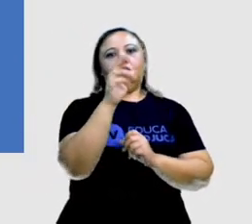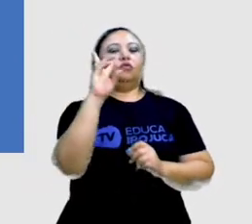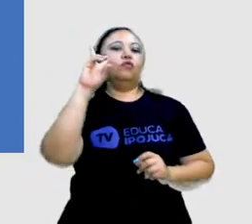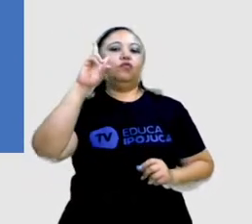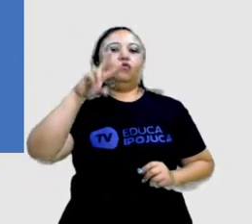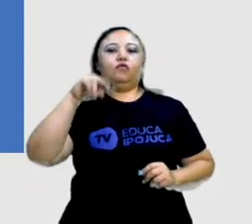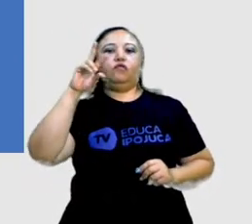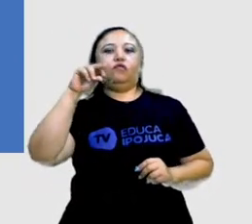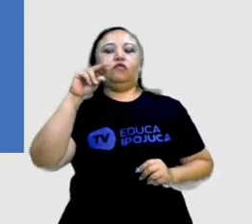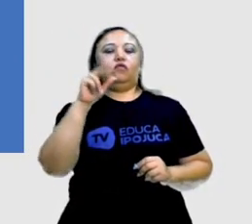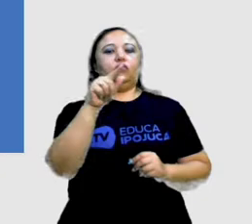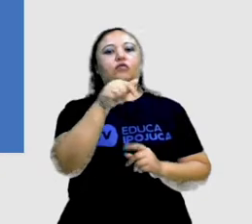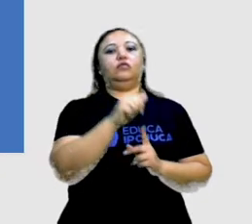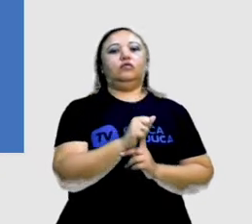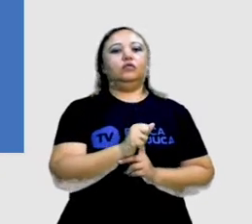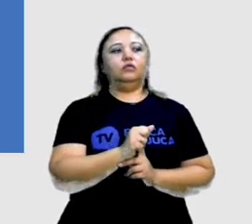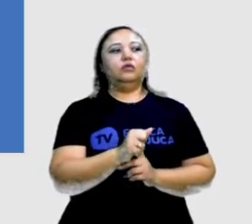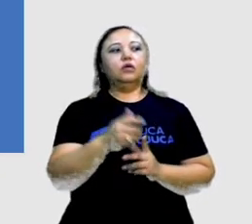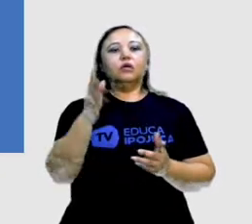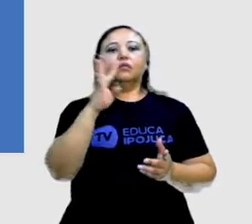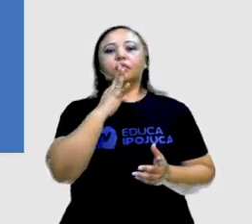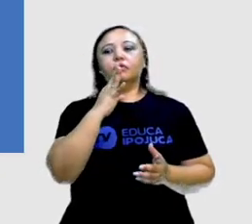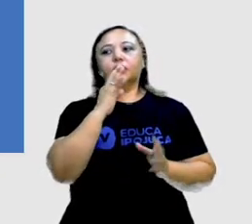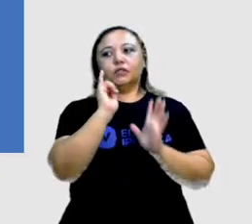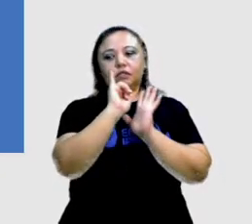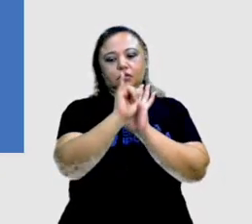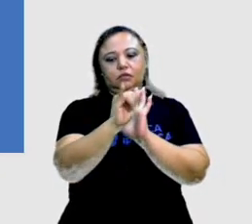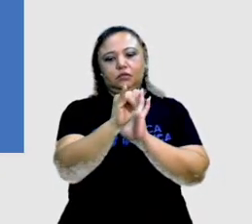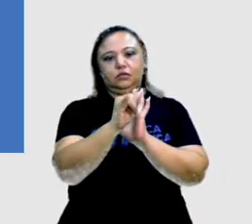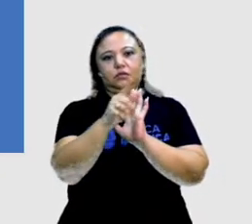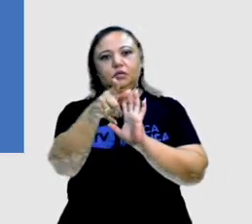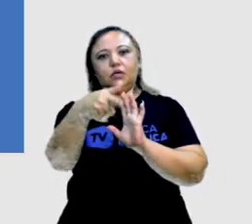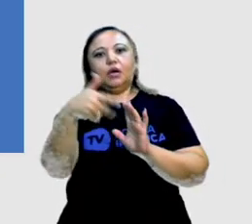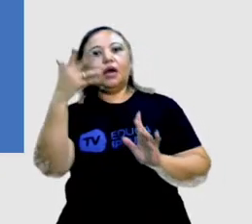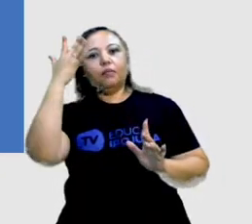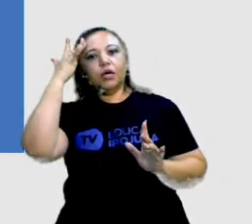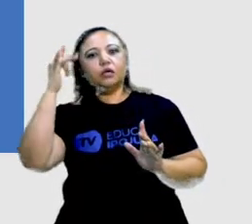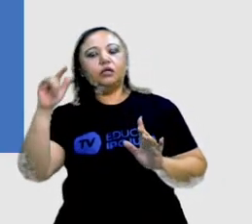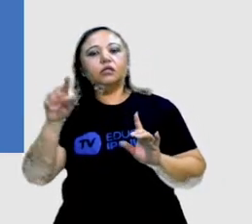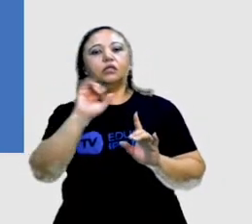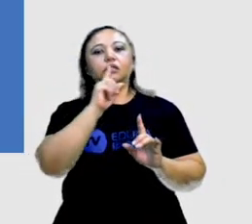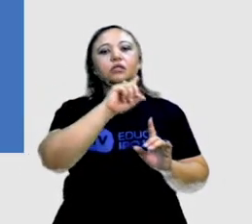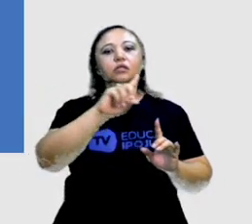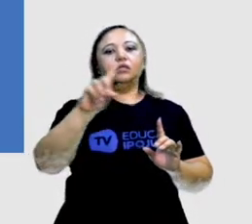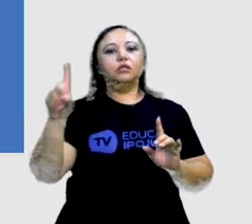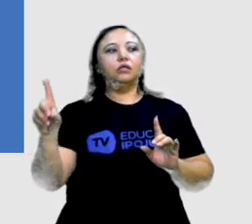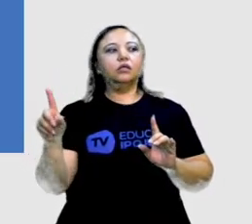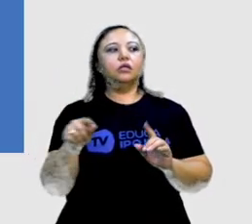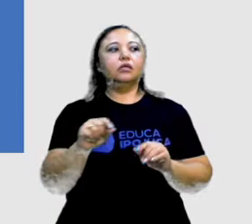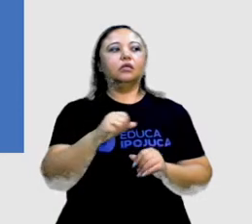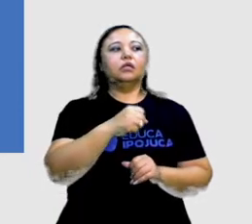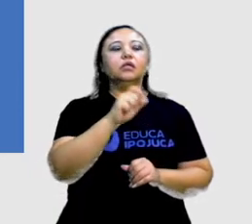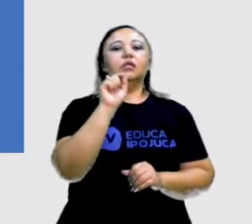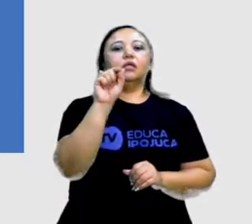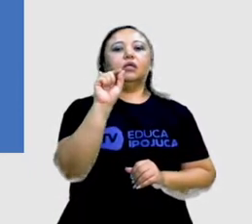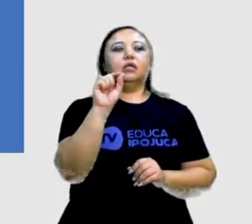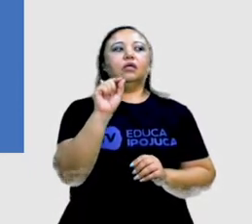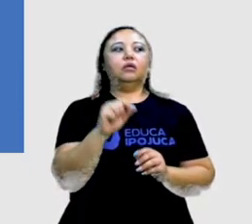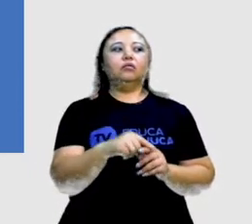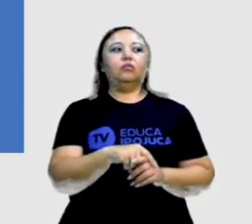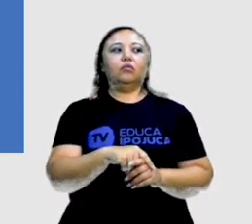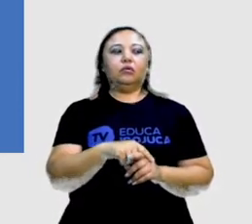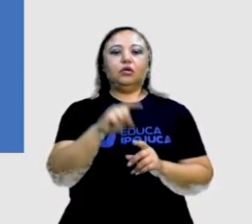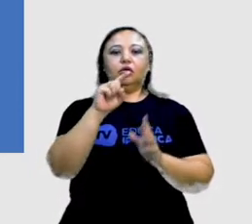que iremos conhecer. Vamos lá? Amanhã é dia de quê? Meus filhos perguntam. Os três ao mesmo tempo.